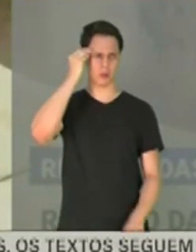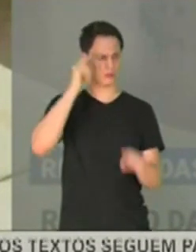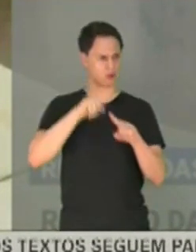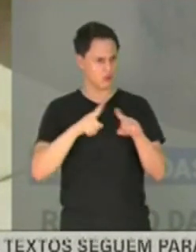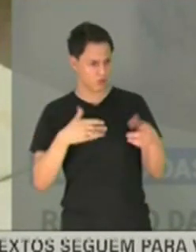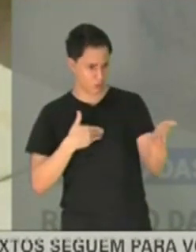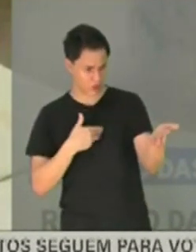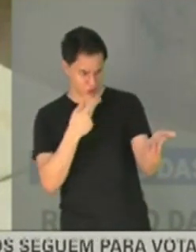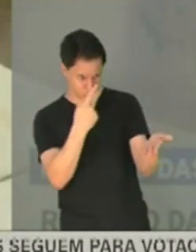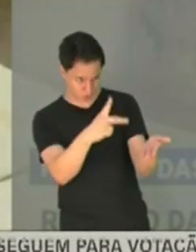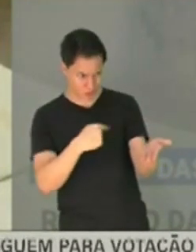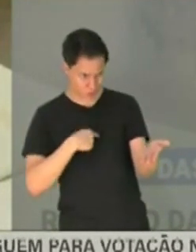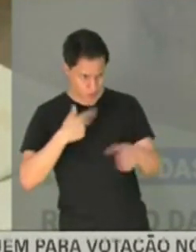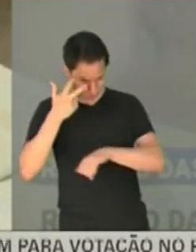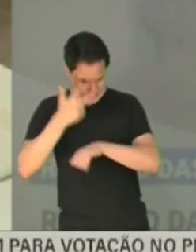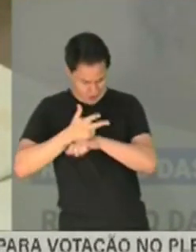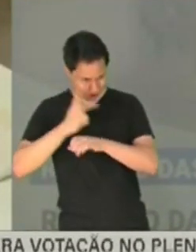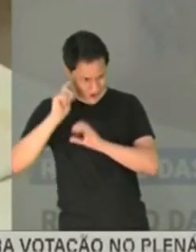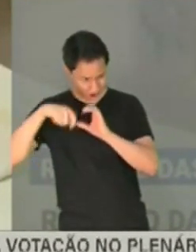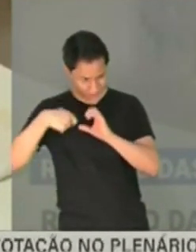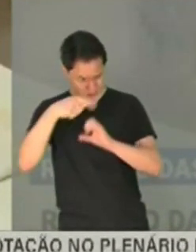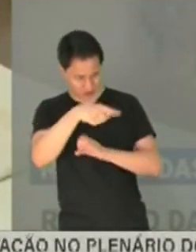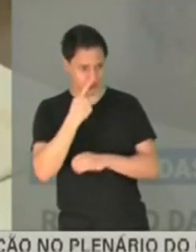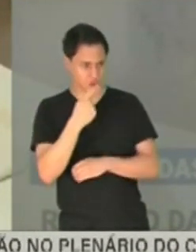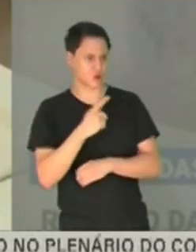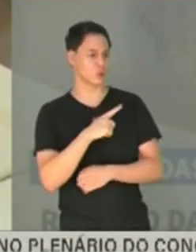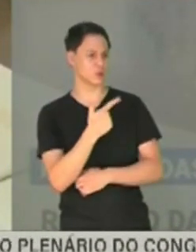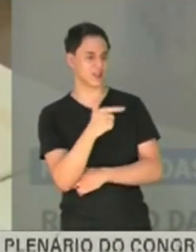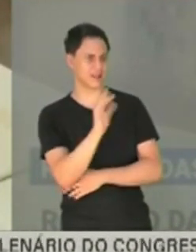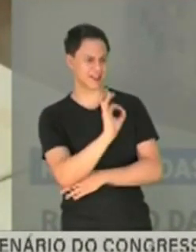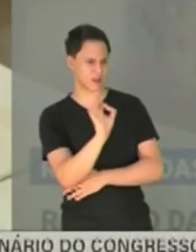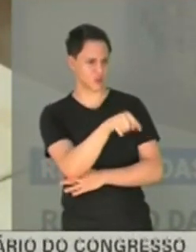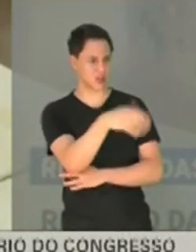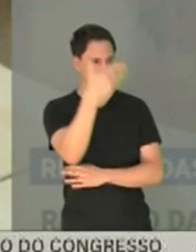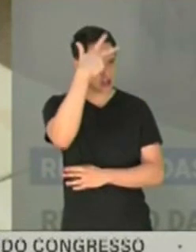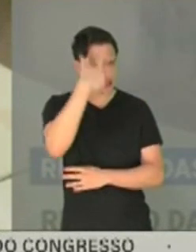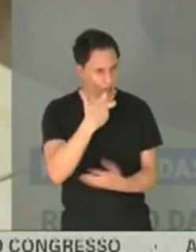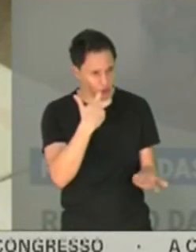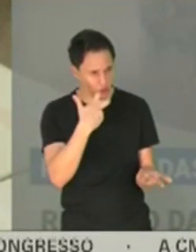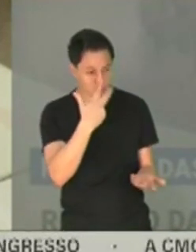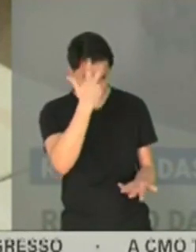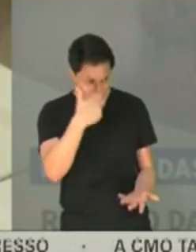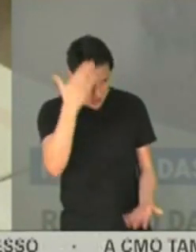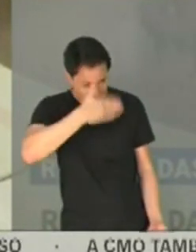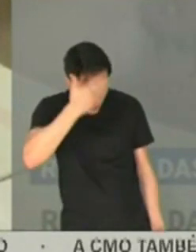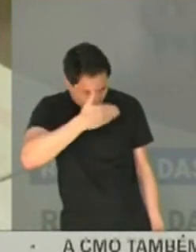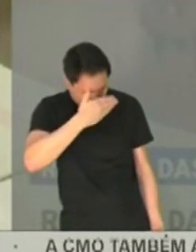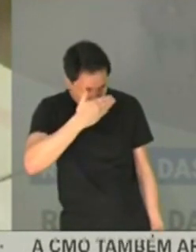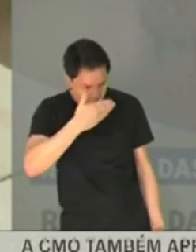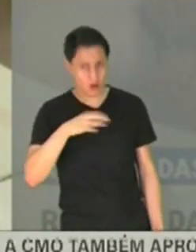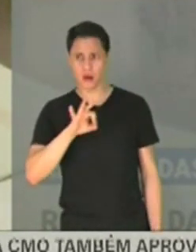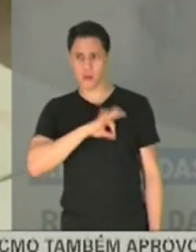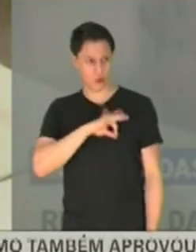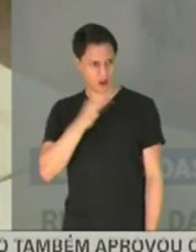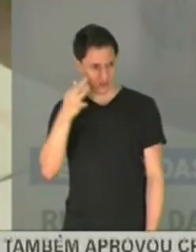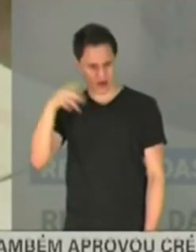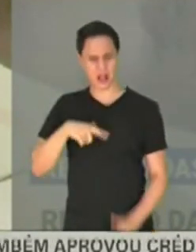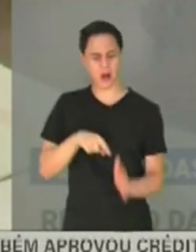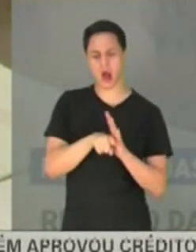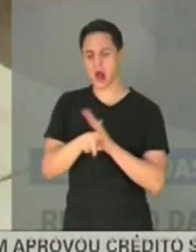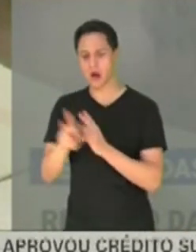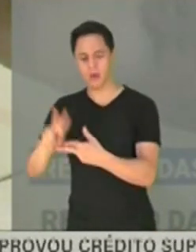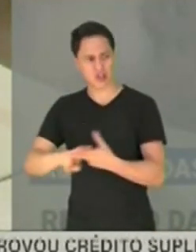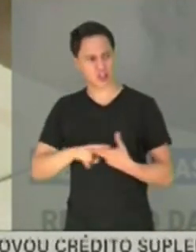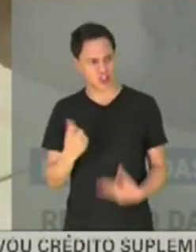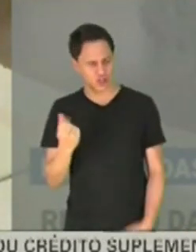eu tenho gravado. O senhor relator da CPI dizendo que não tem nada. Cego. Cego. Diante da Polícia Federal, fazendo busca e apreensão, dinheiro